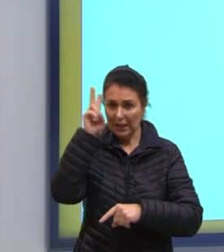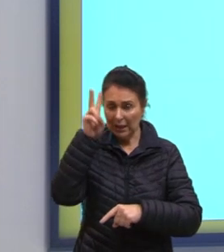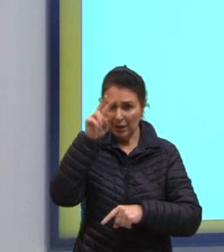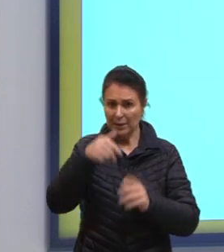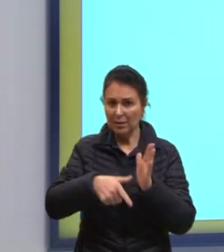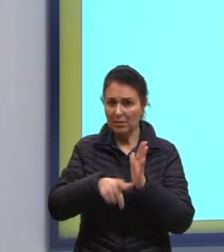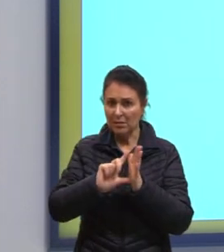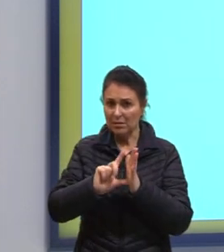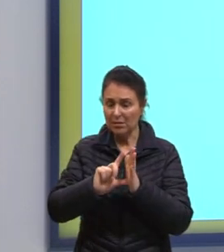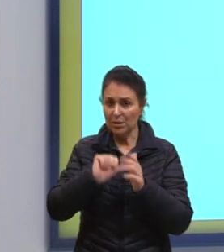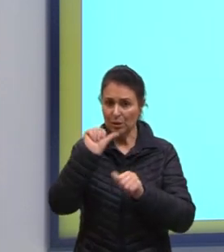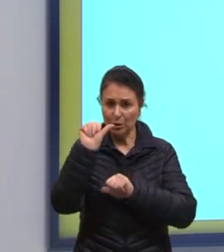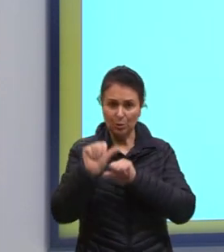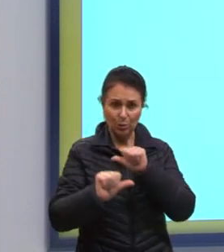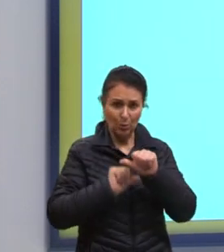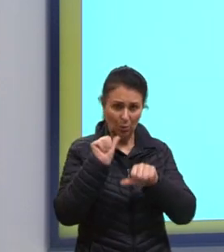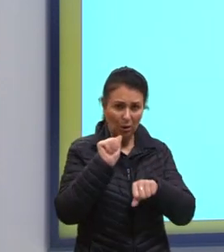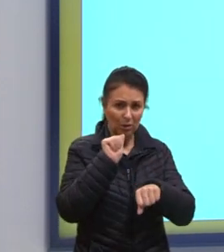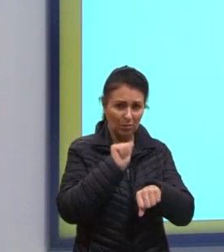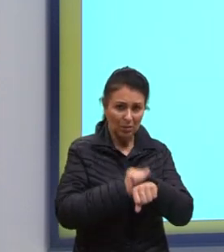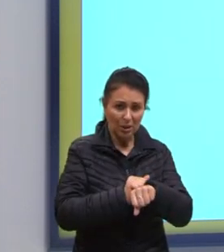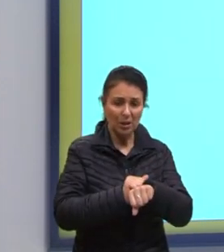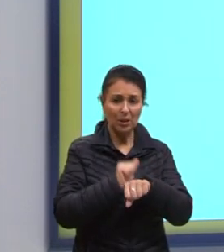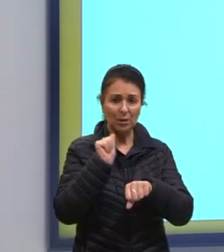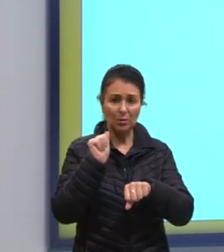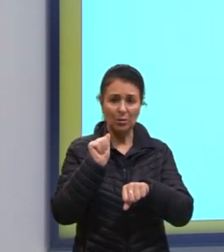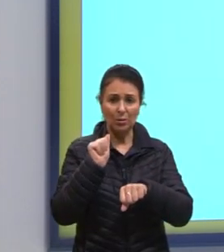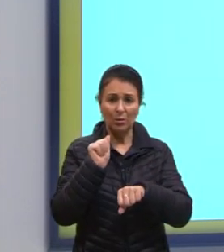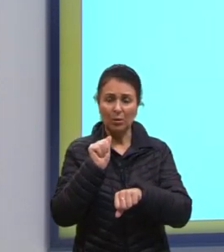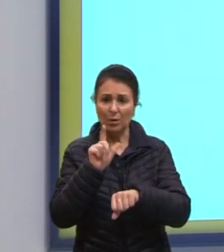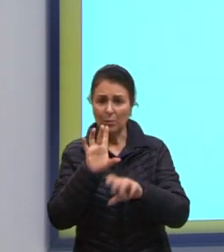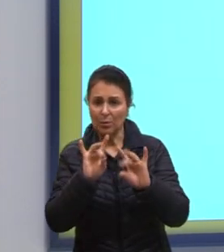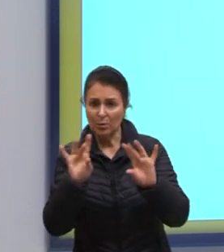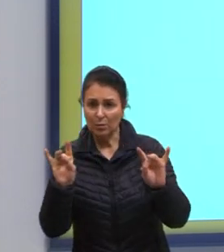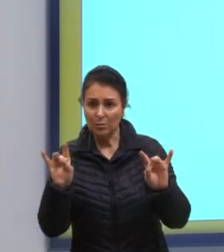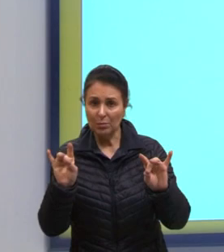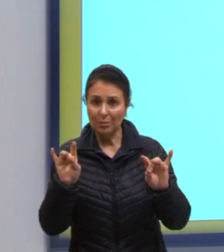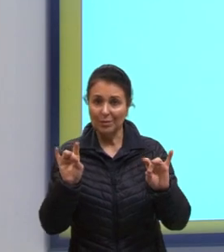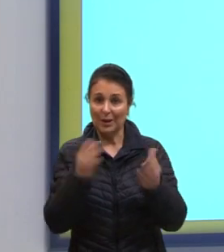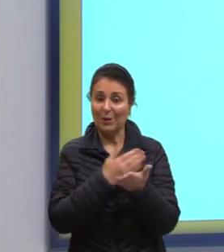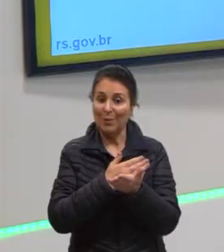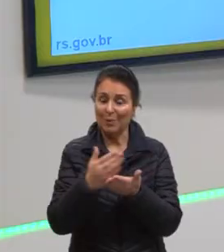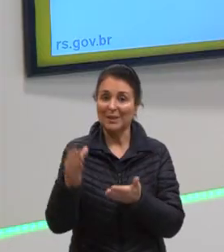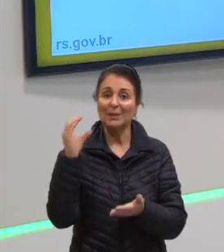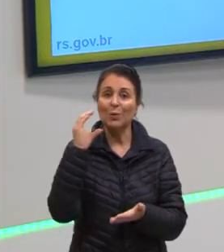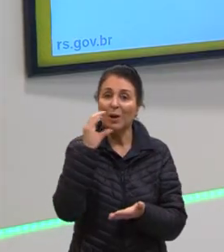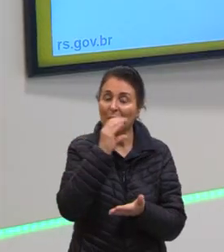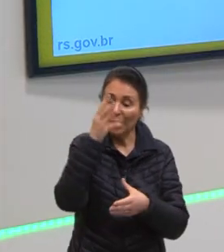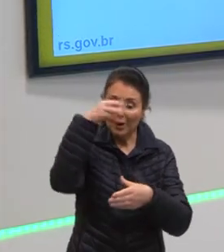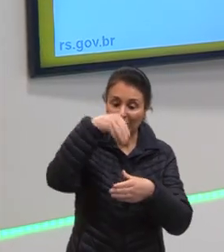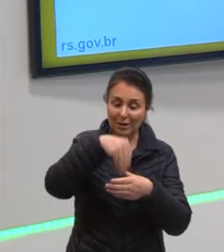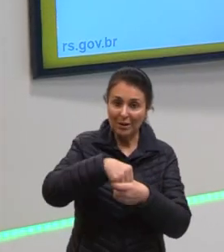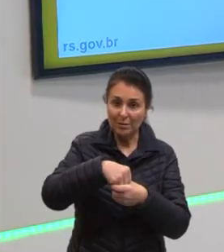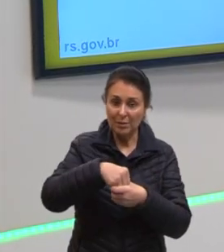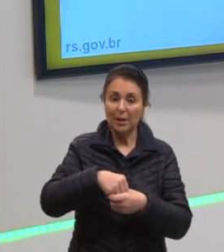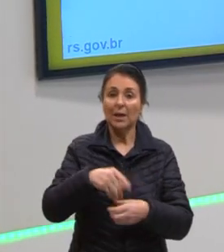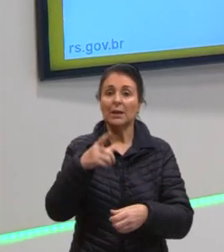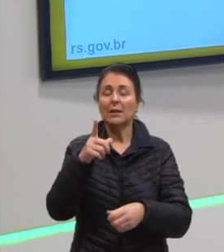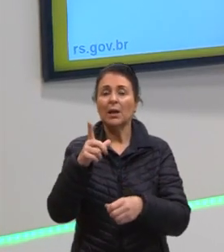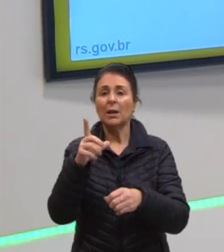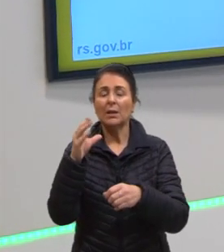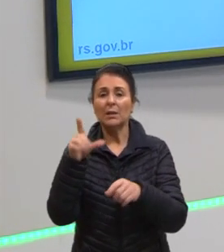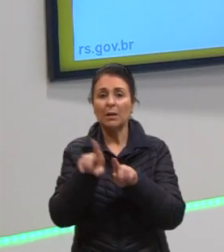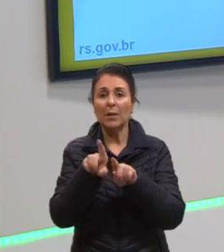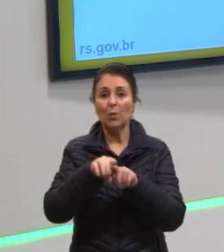estado que a gente falou antes, a gente, então, tem o é o calor latente. Como a gente falou lá no início, né, o calor sensível, o calor